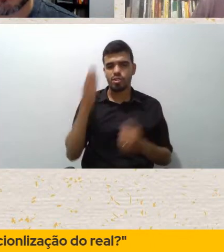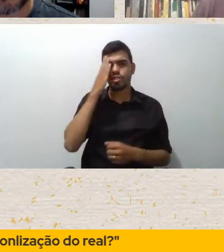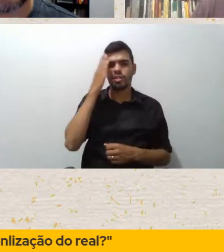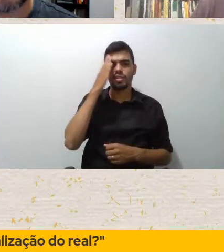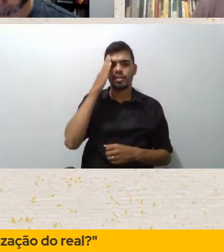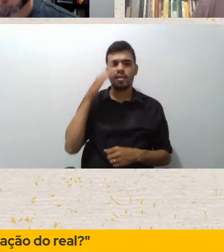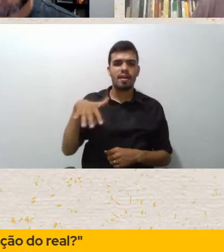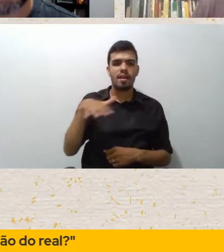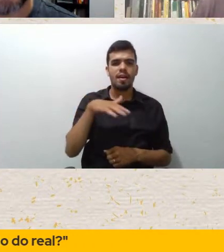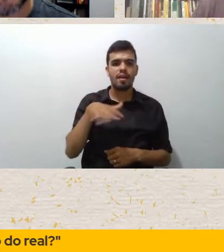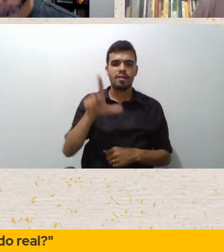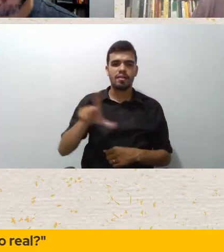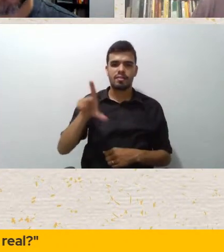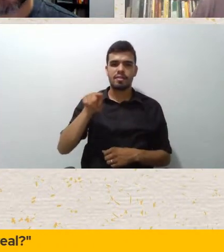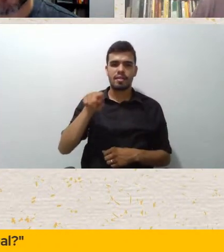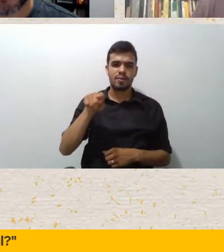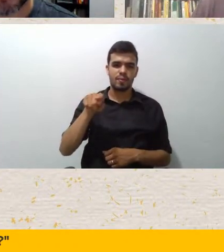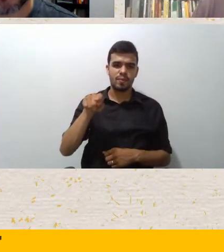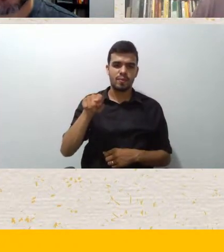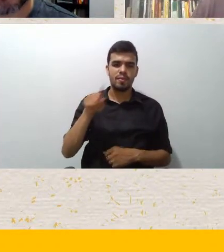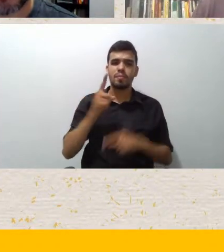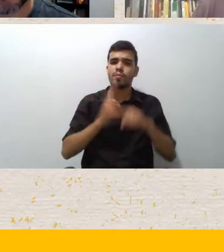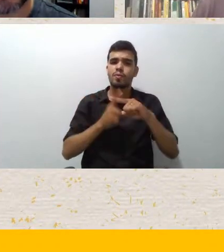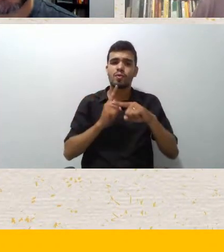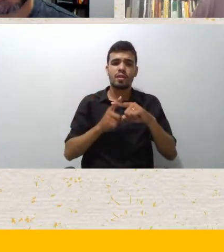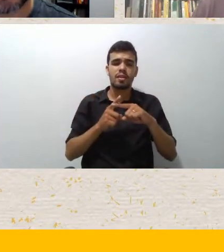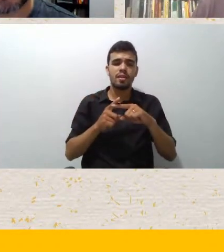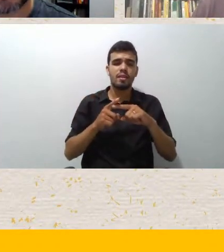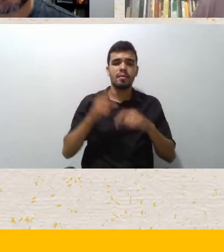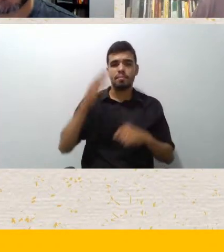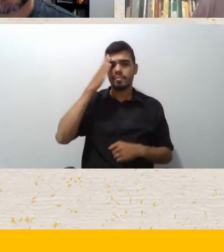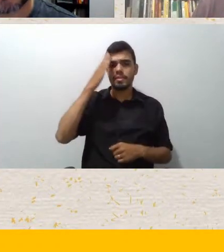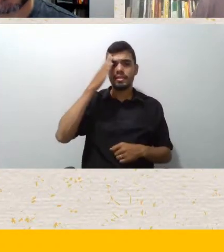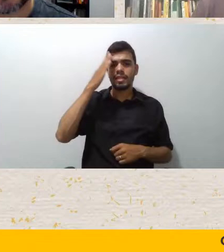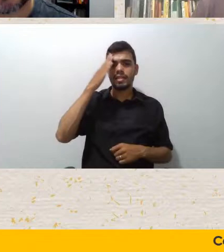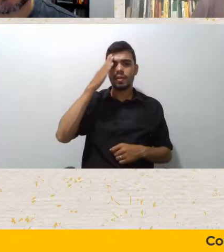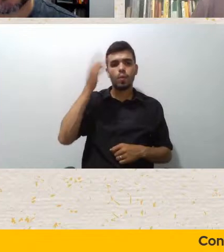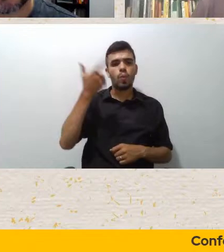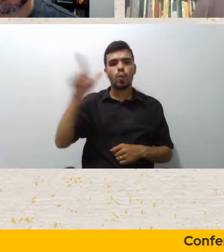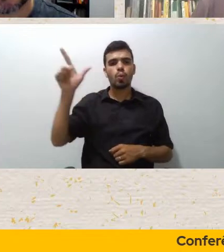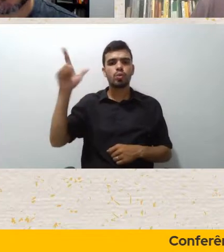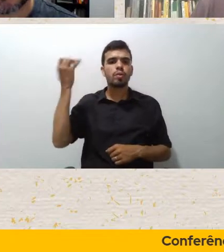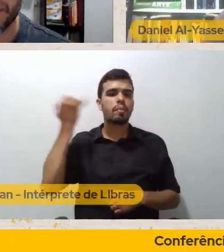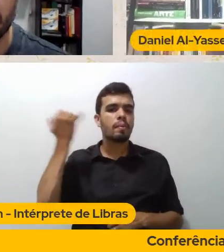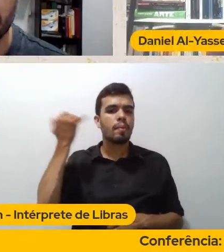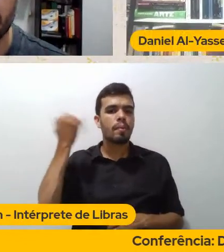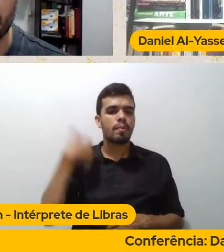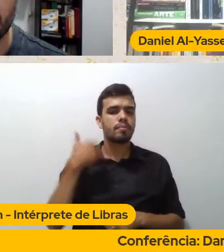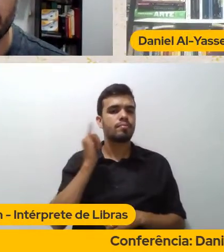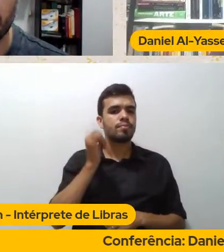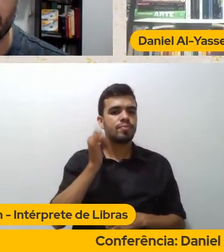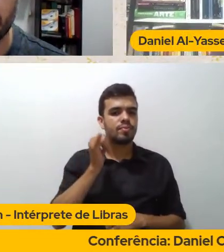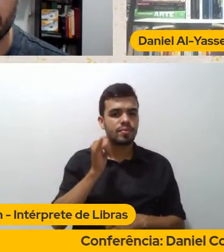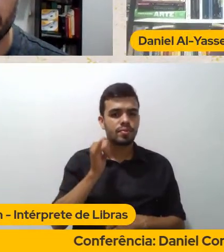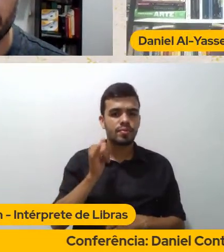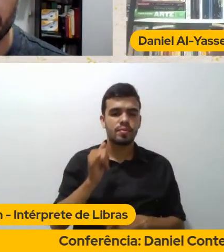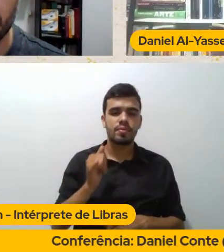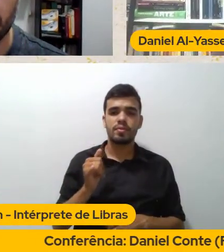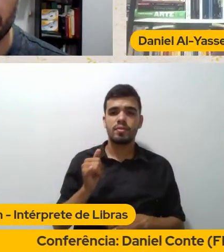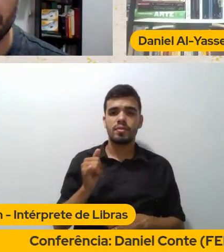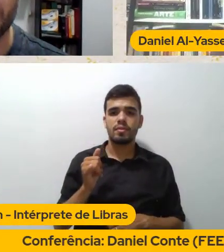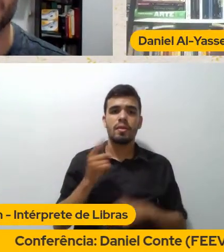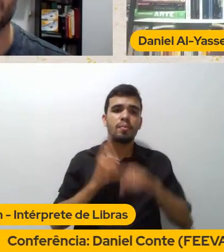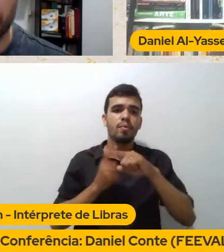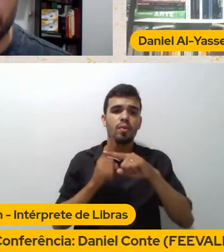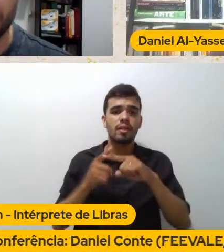outro Como o outro Nos narra Nós nunca vamos Ter a condição De desconstruir Uma narrativa Que nos marginaliza